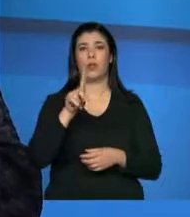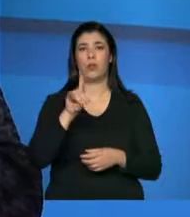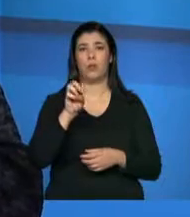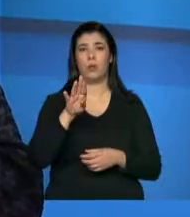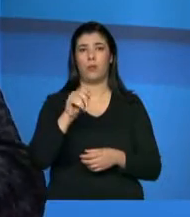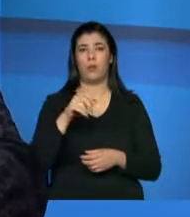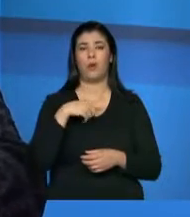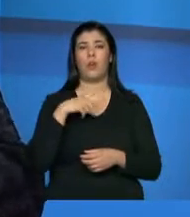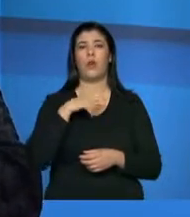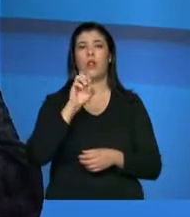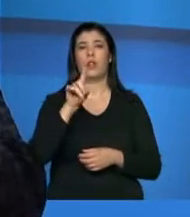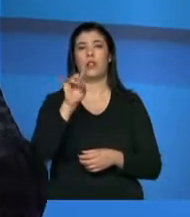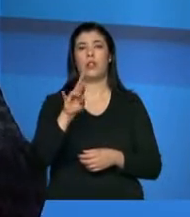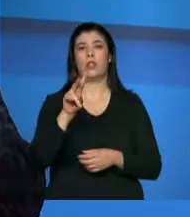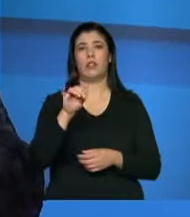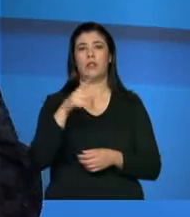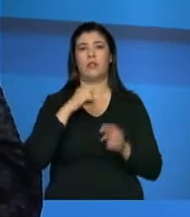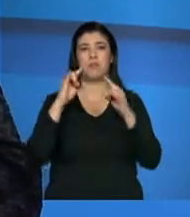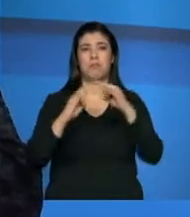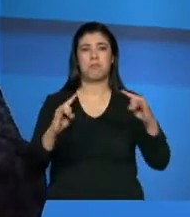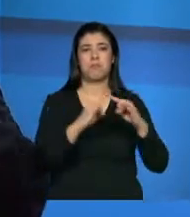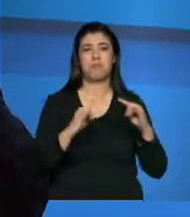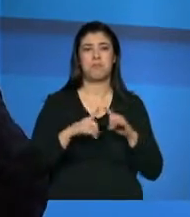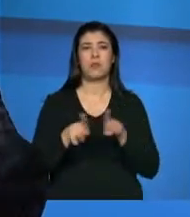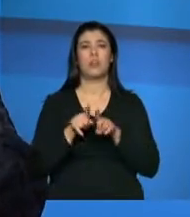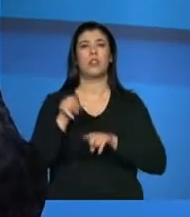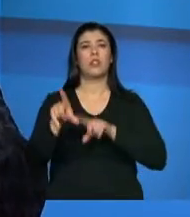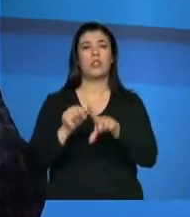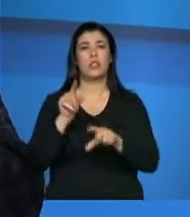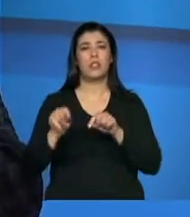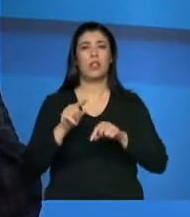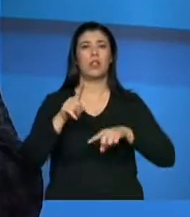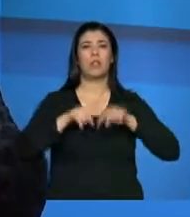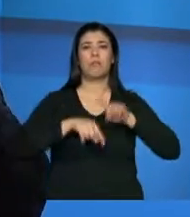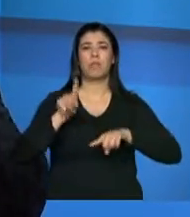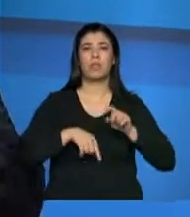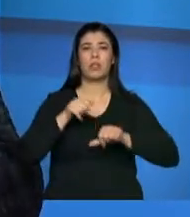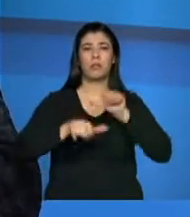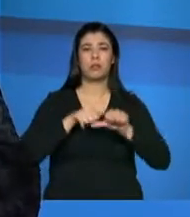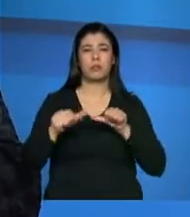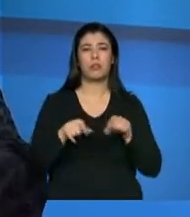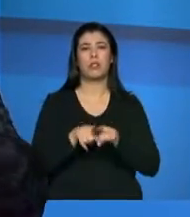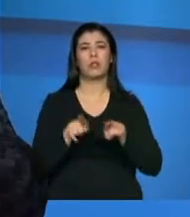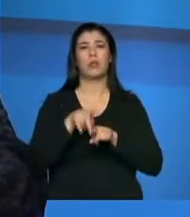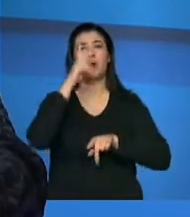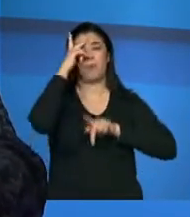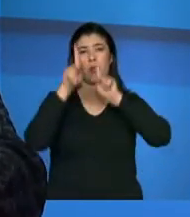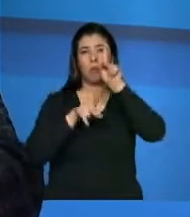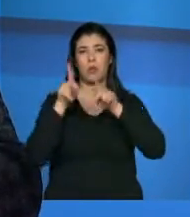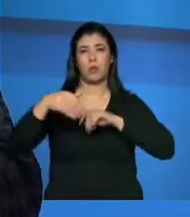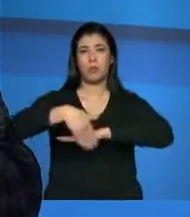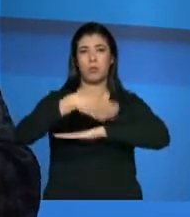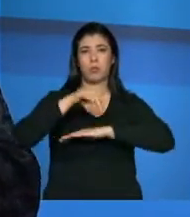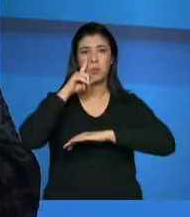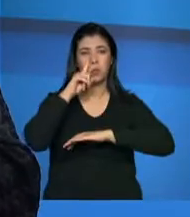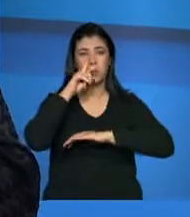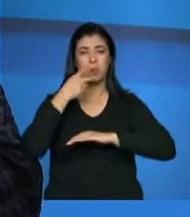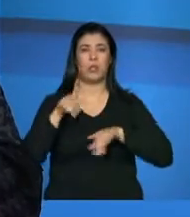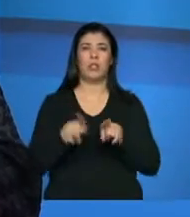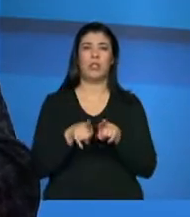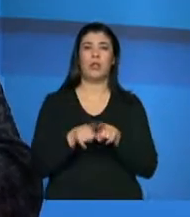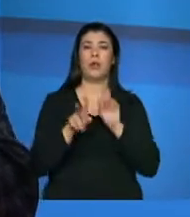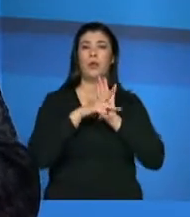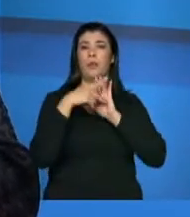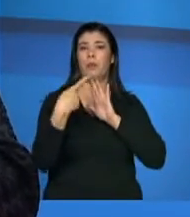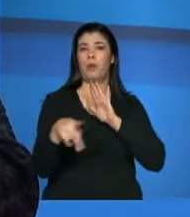extrativistas, assentados, acampados, catador de material reciclável, população em situação de rua. Então, por exemplo, o